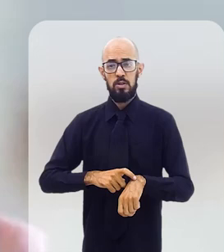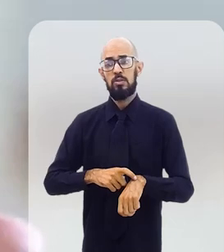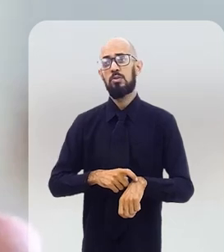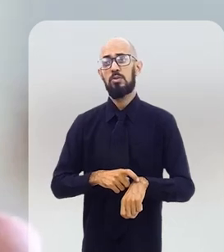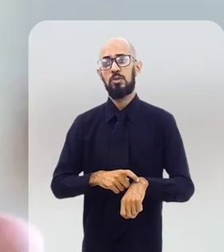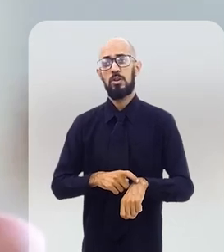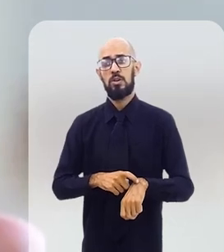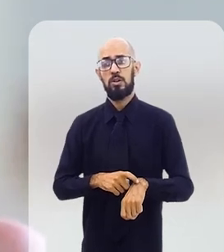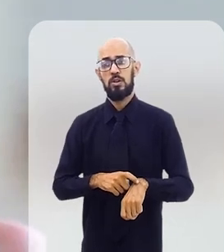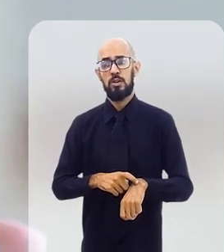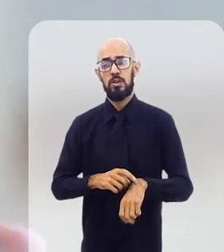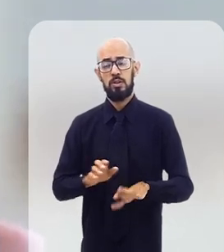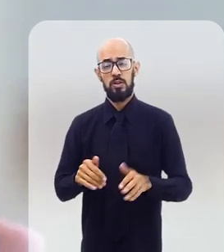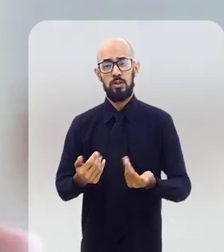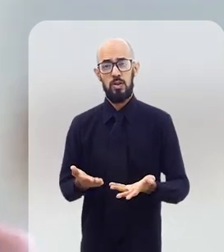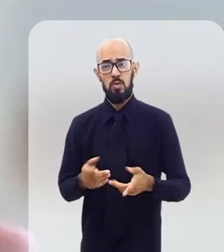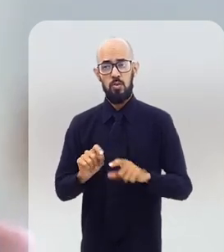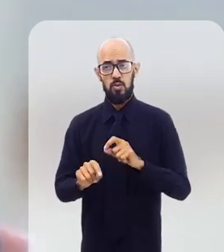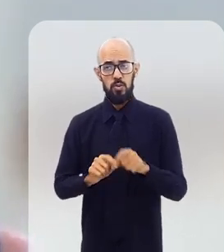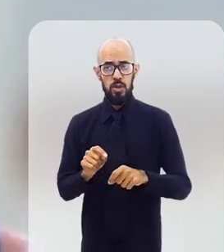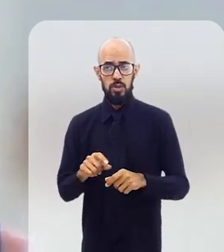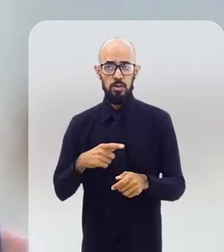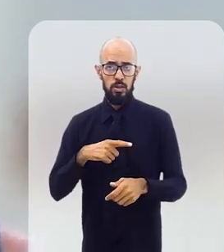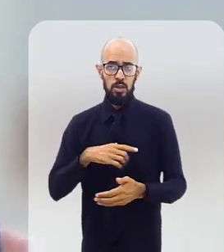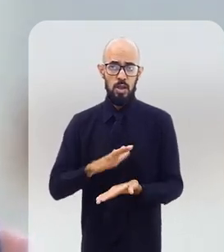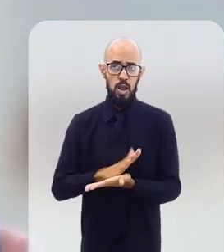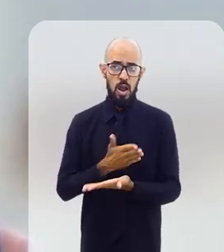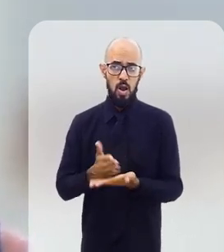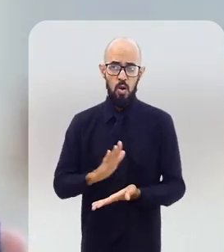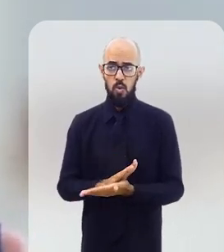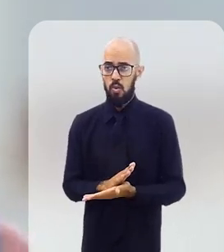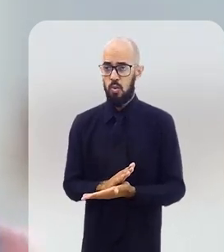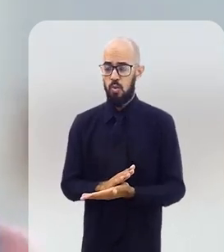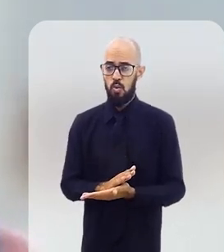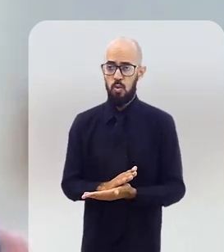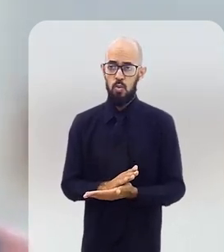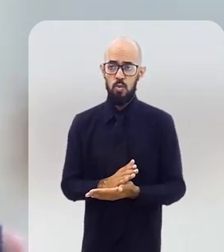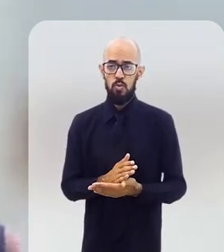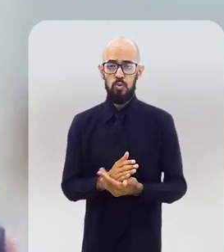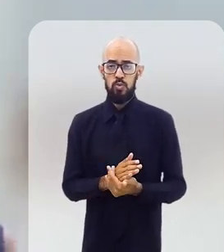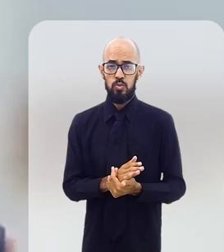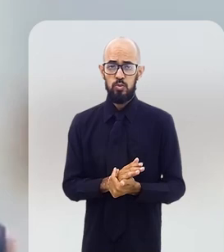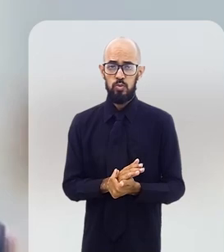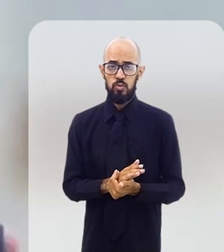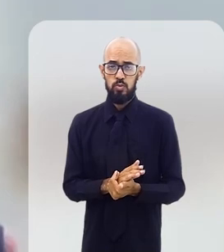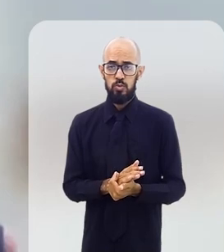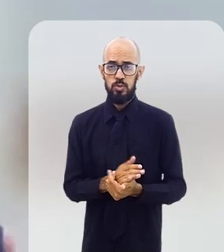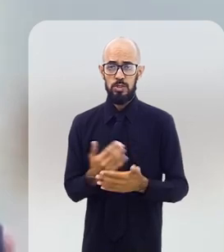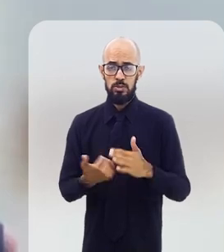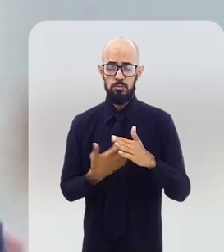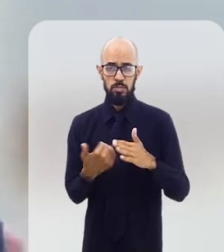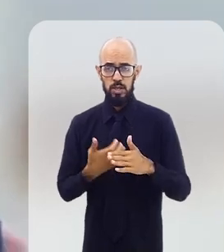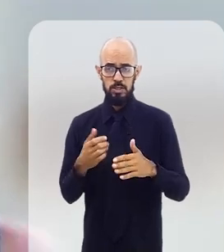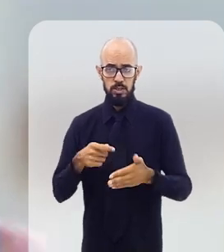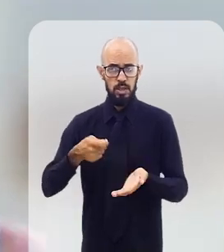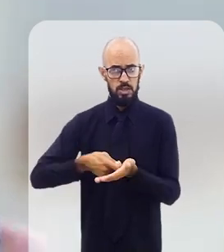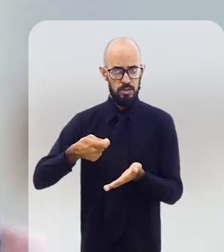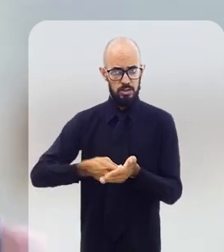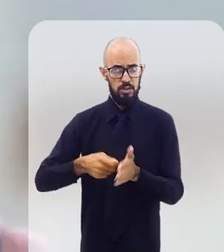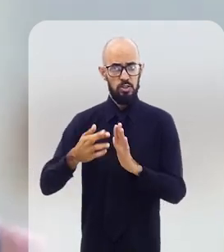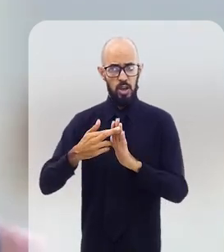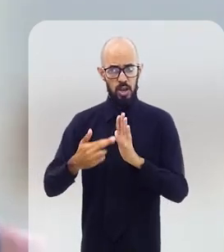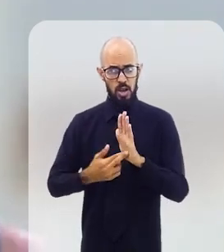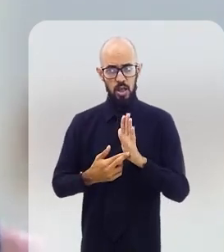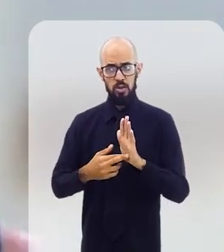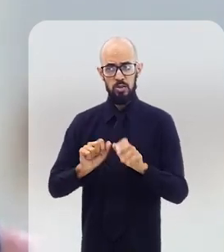se querem crescer, se querem... Então, assim, tem alguns players aí desse mercado de investimento que exigem